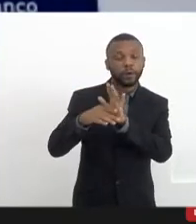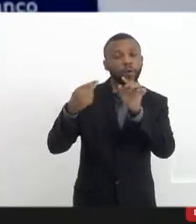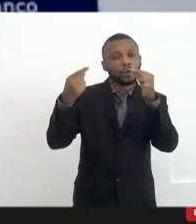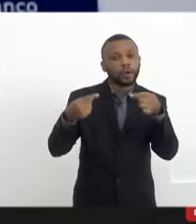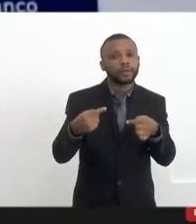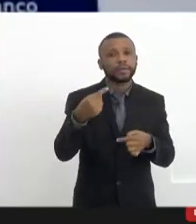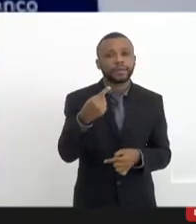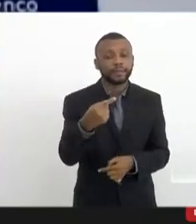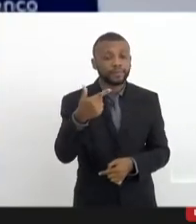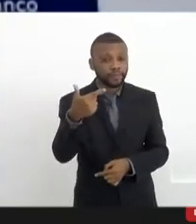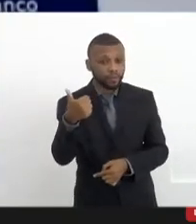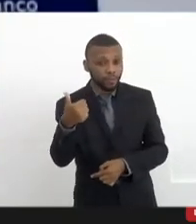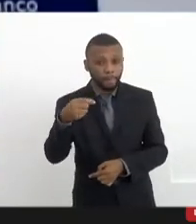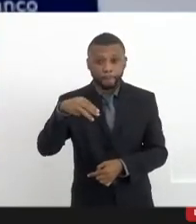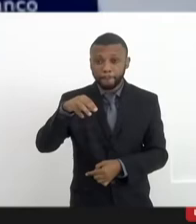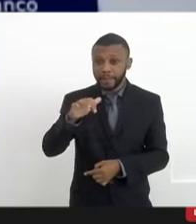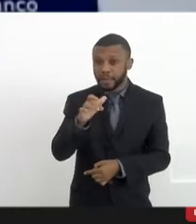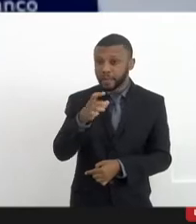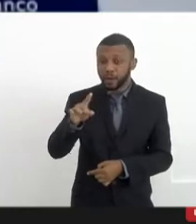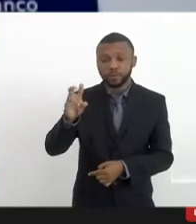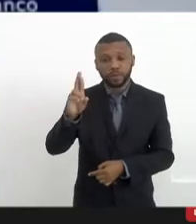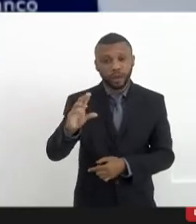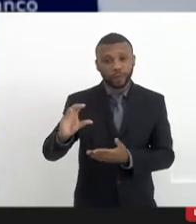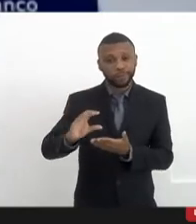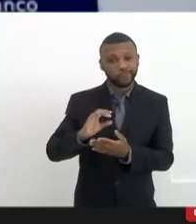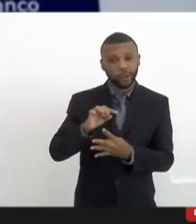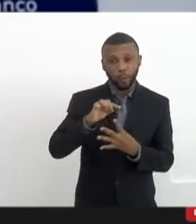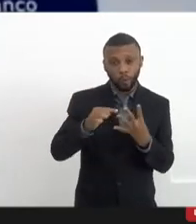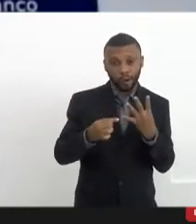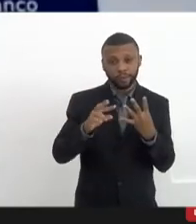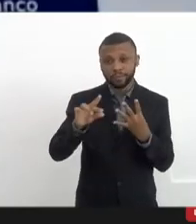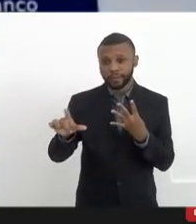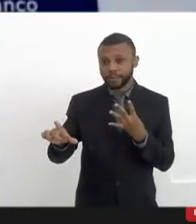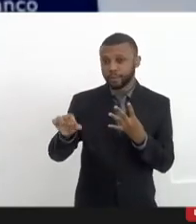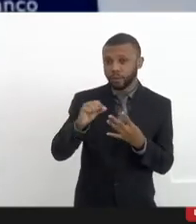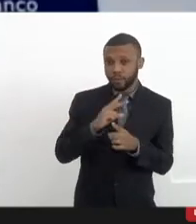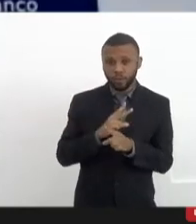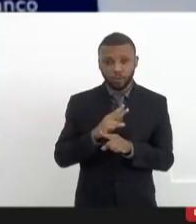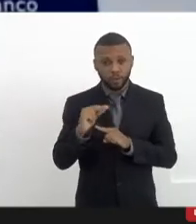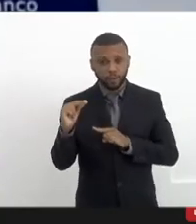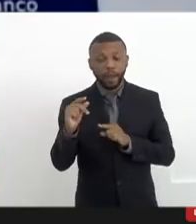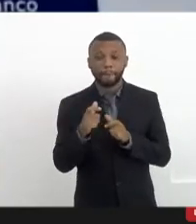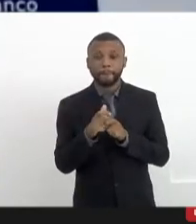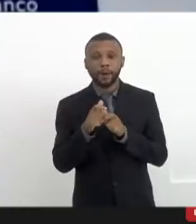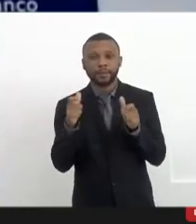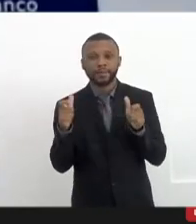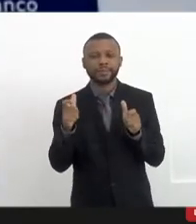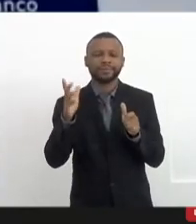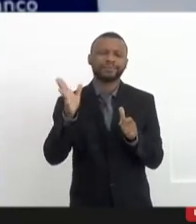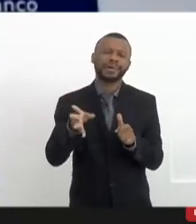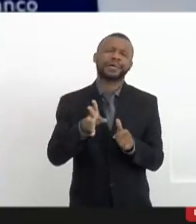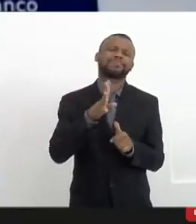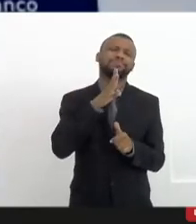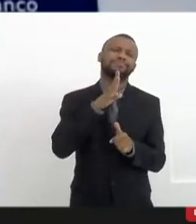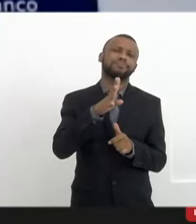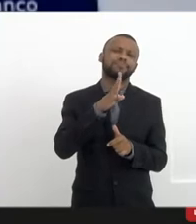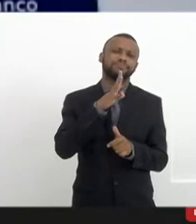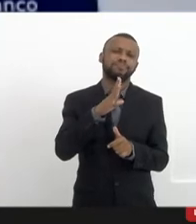de reais. Quatro delas serão selecionadas. A maioria são velhas conhecidas, né?